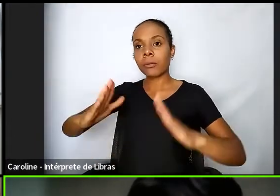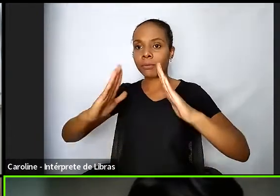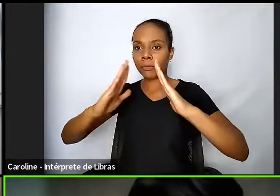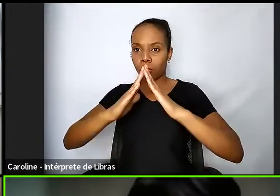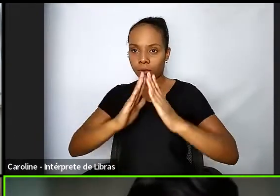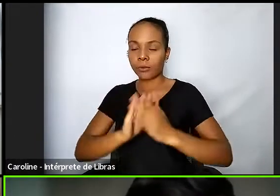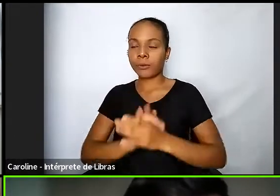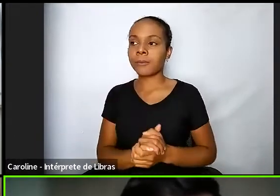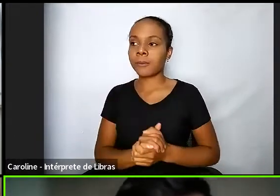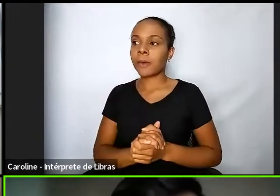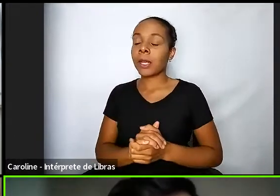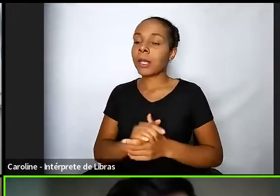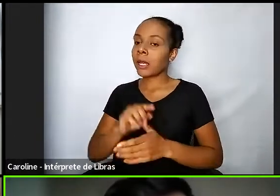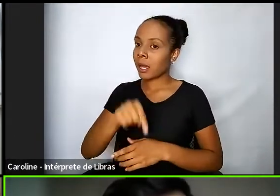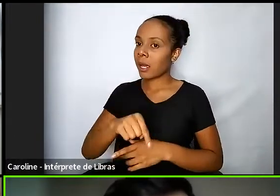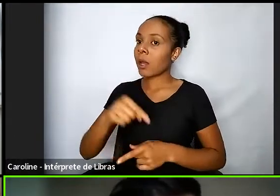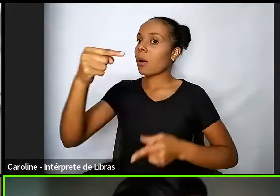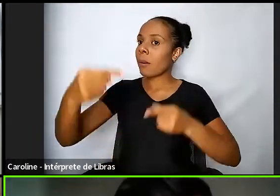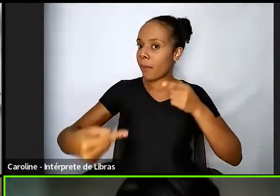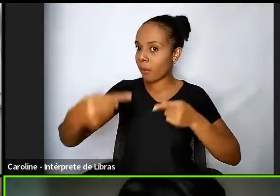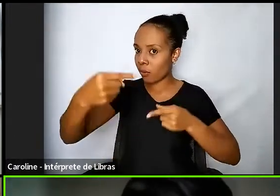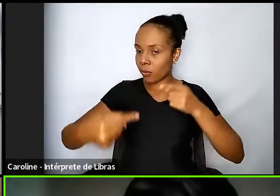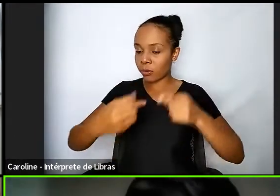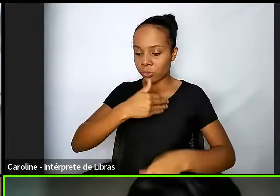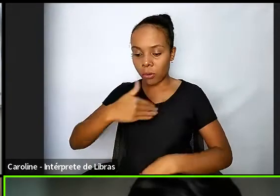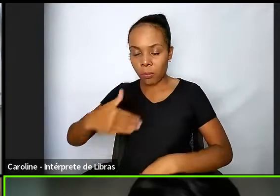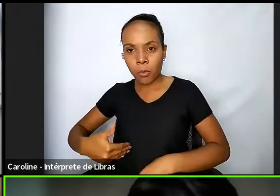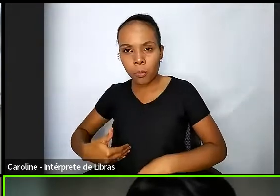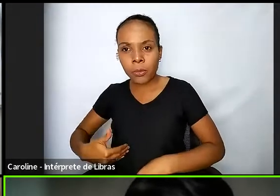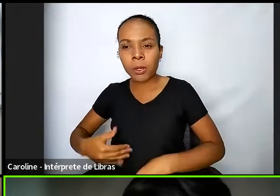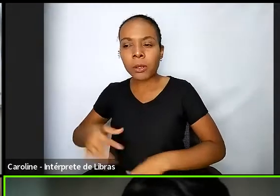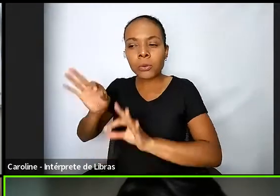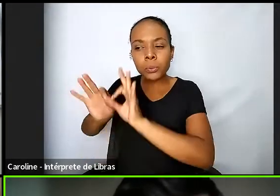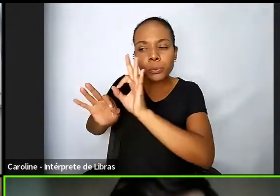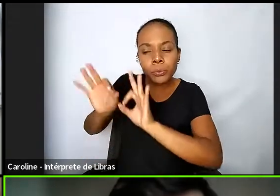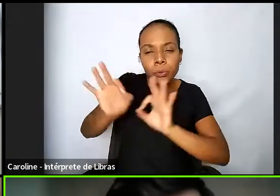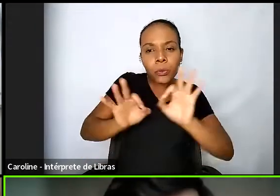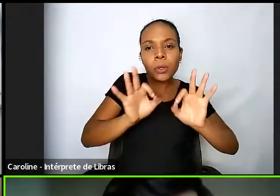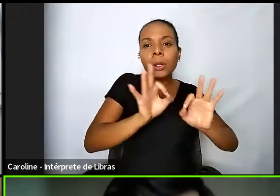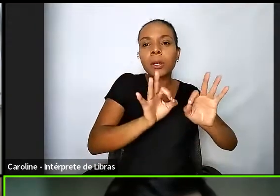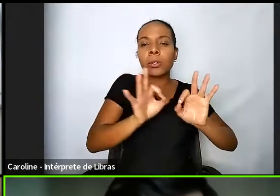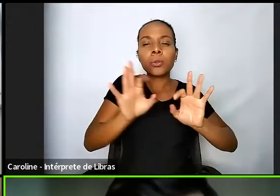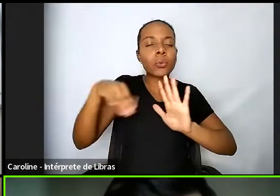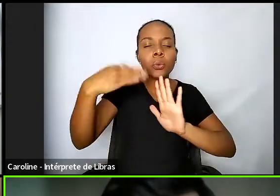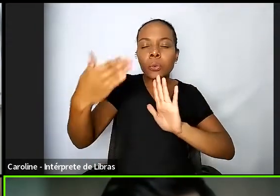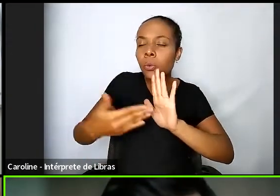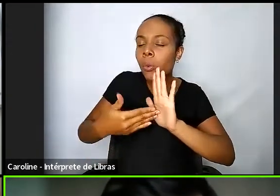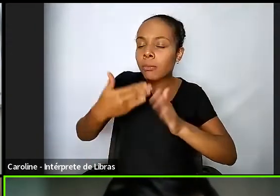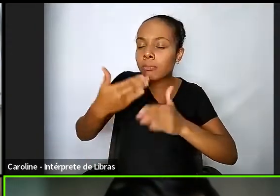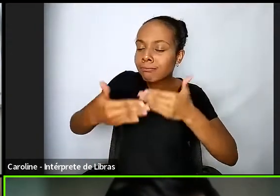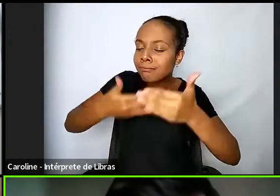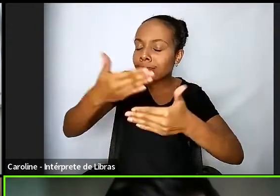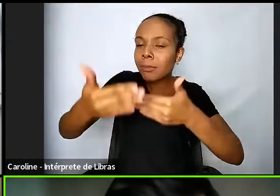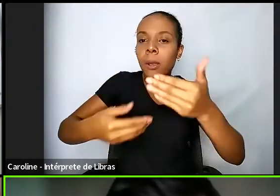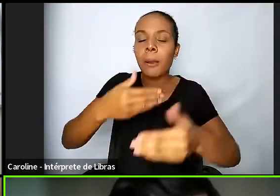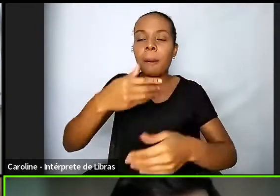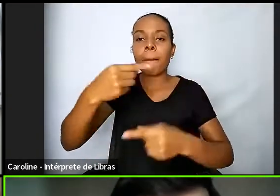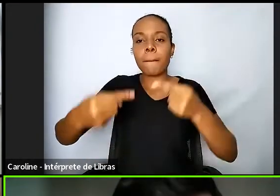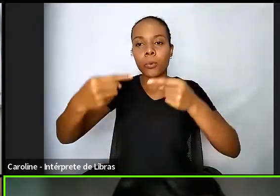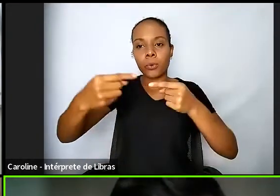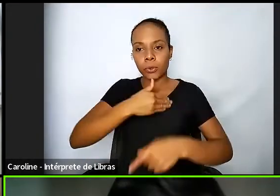grande política pública que articule estrutura e todas as outras políticas públicas mas aqui só para só para